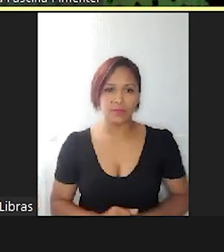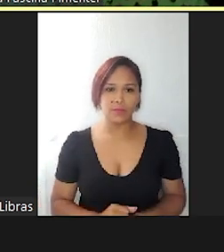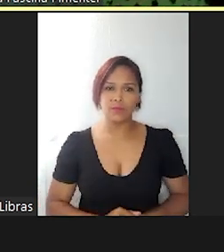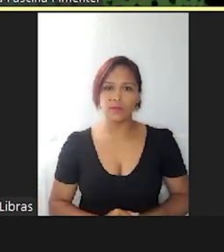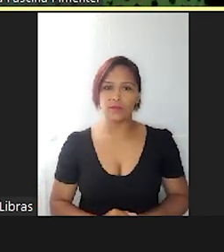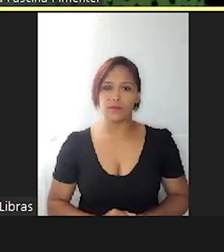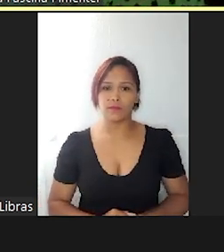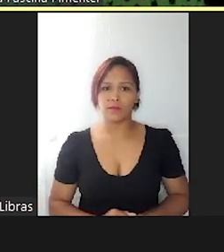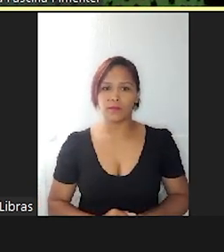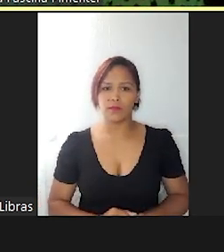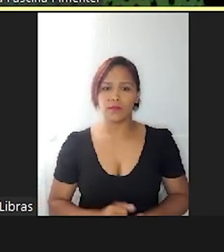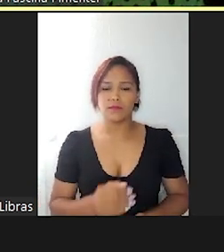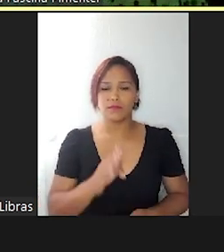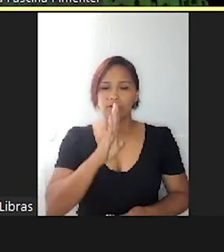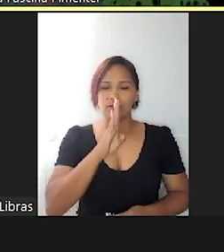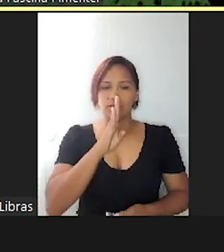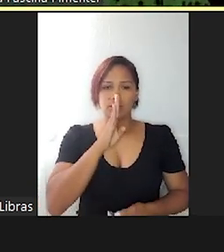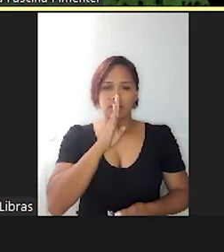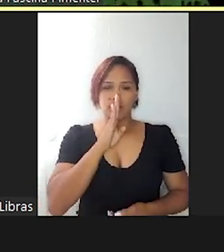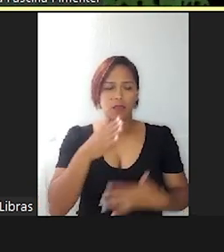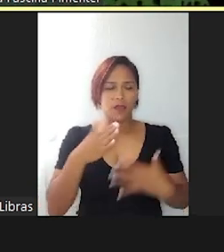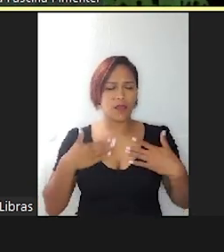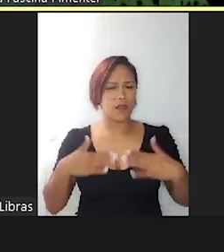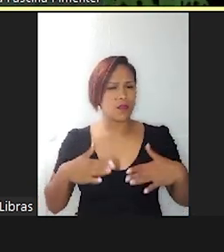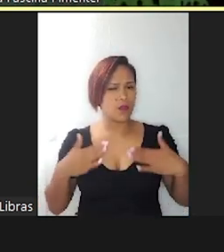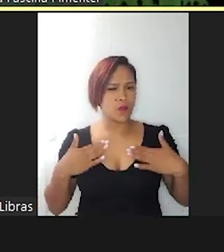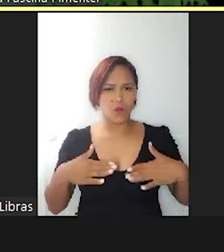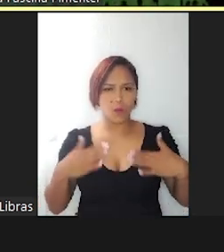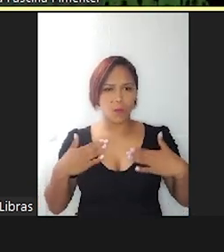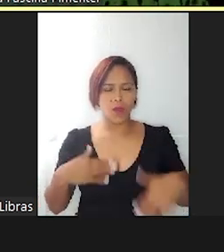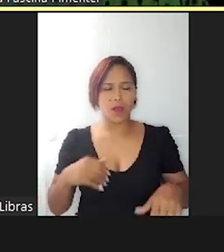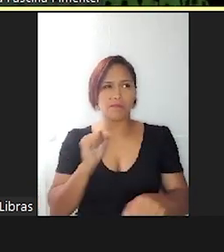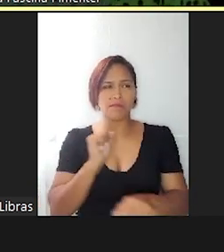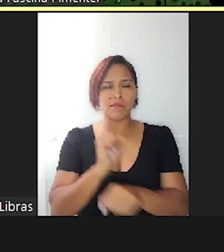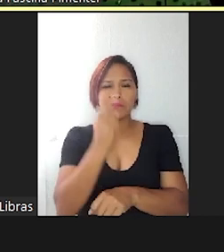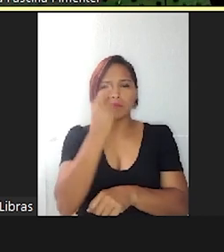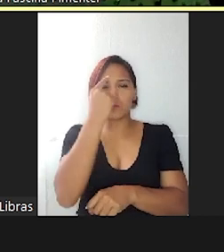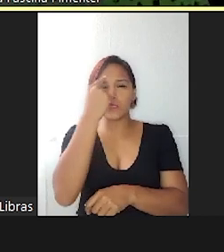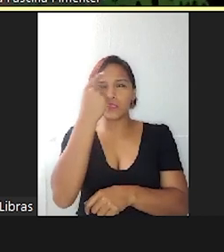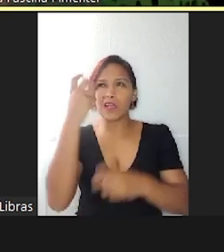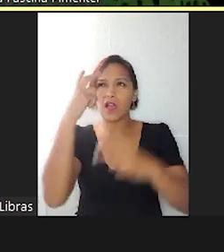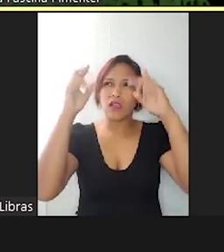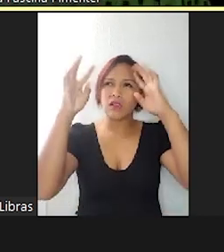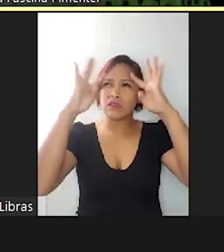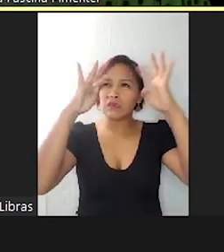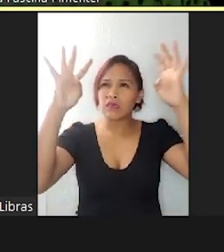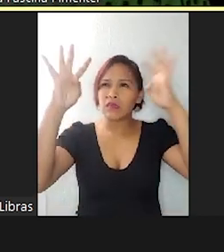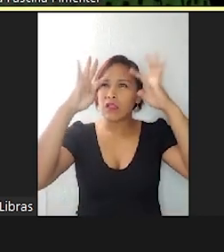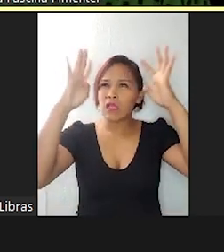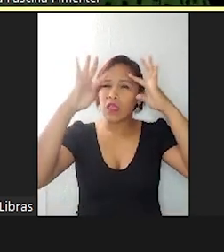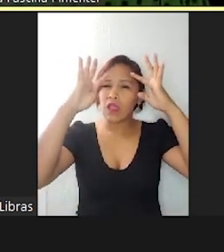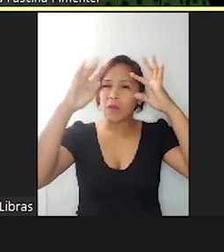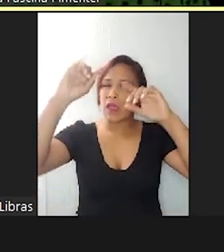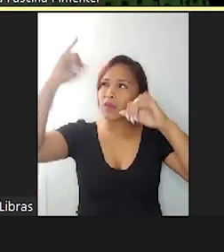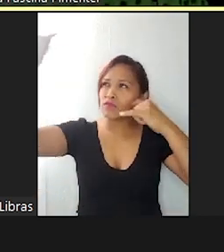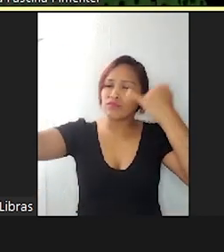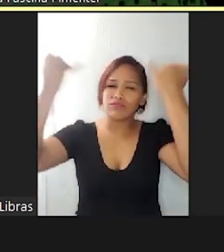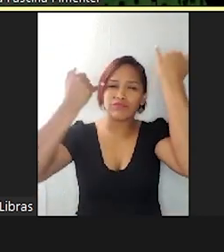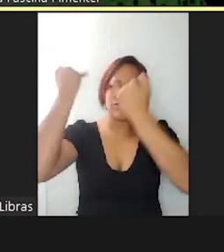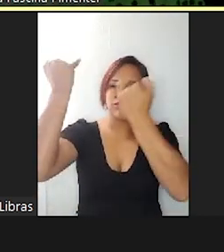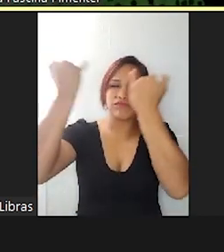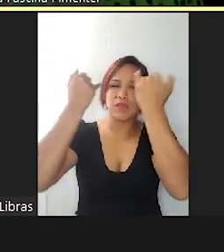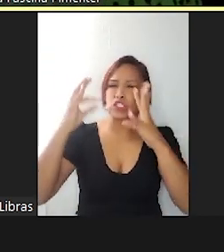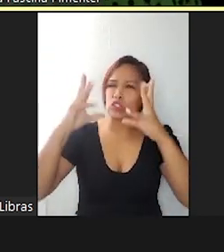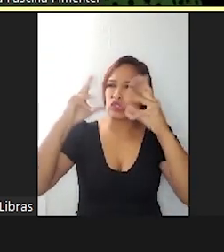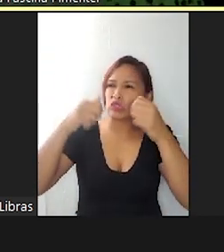silenciar um pouco, silenciar essas vozes externas, aquilo que tanto querem